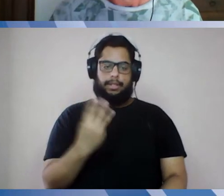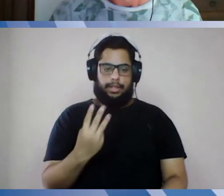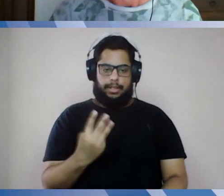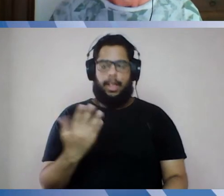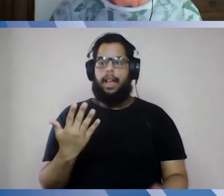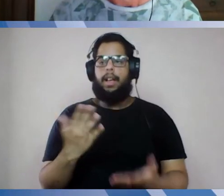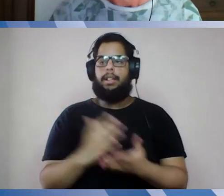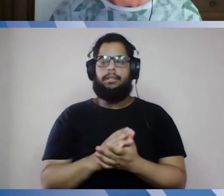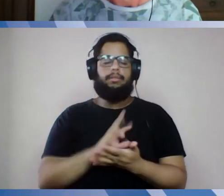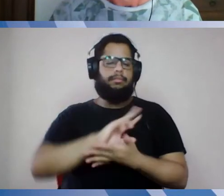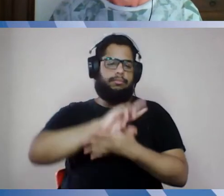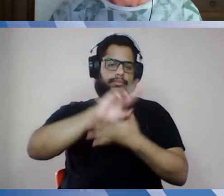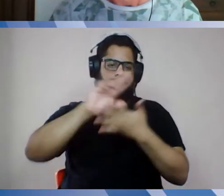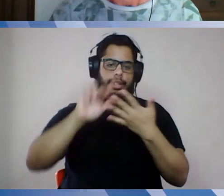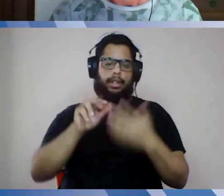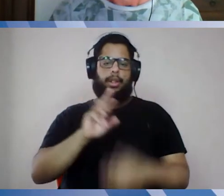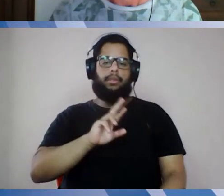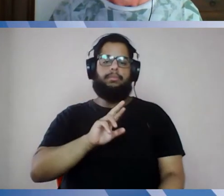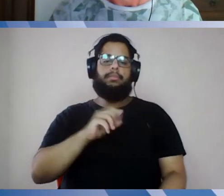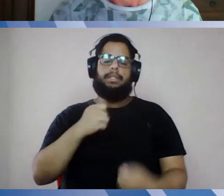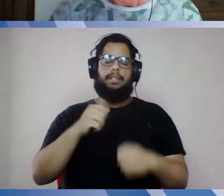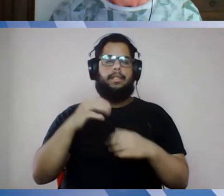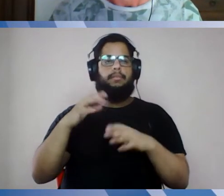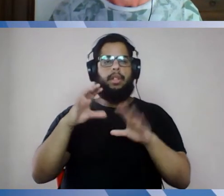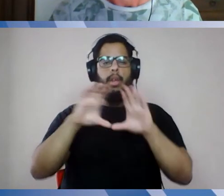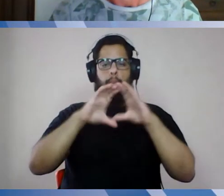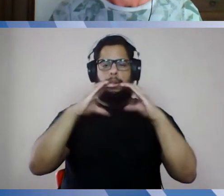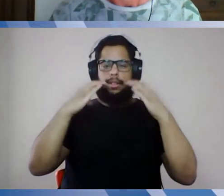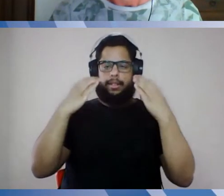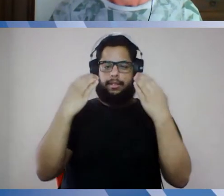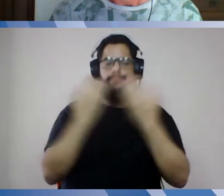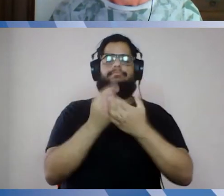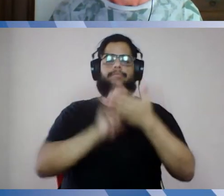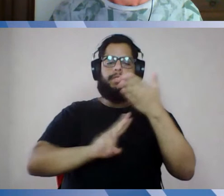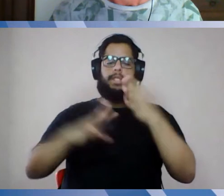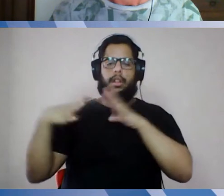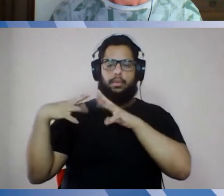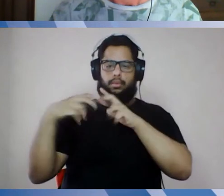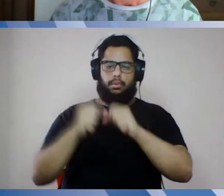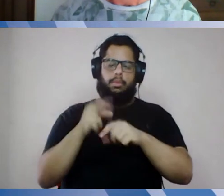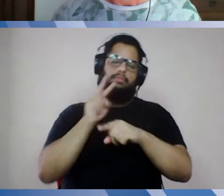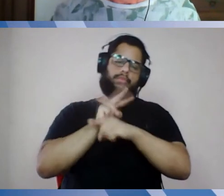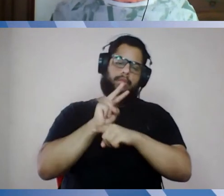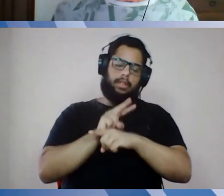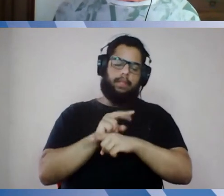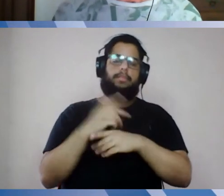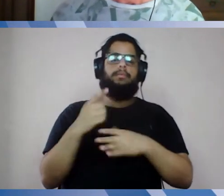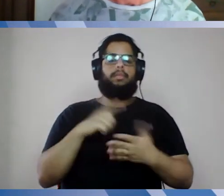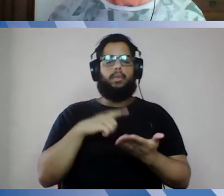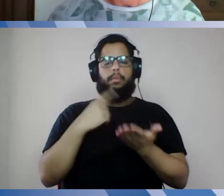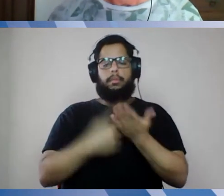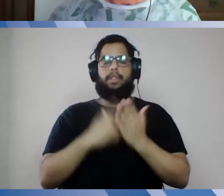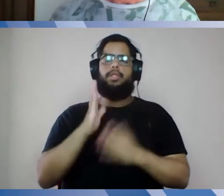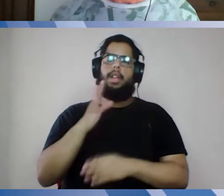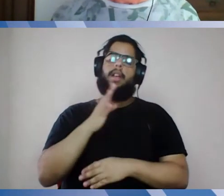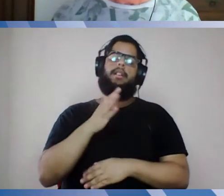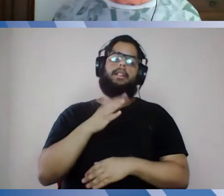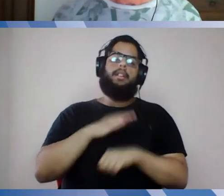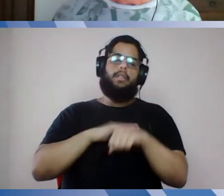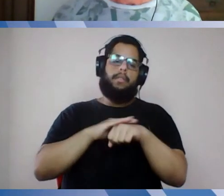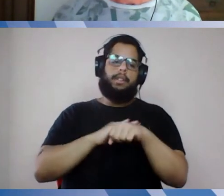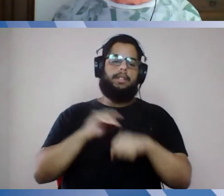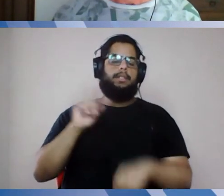não basta só somar, precisa pôr. Então, é um compromisso, nós já conversamos com o prefeito, fomos